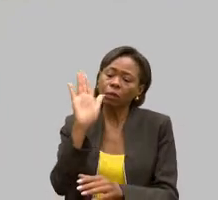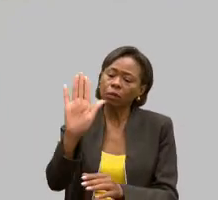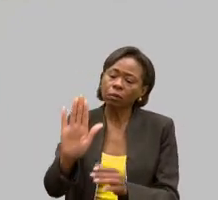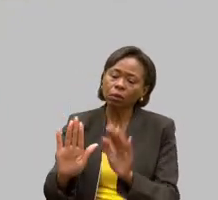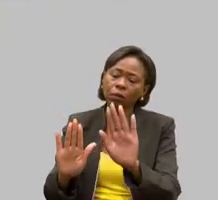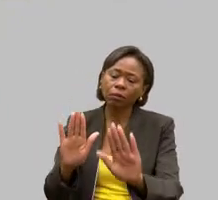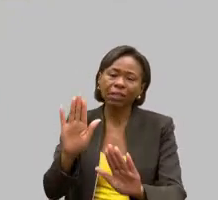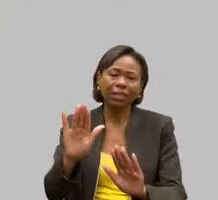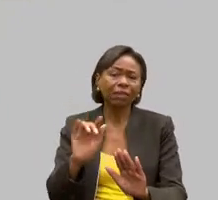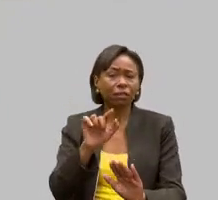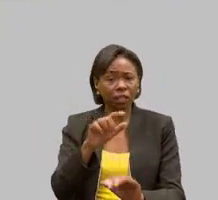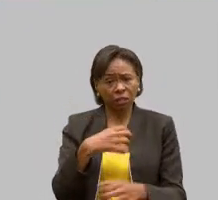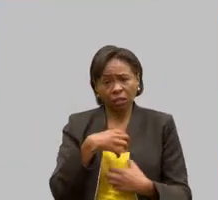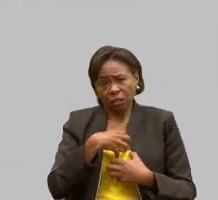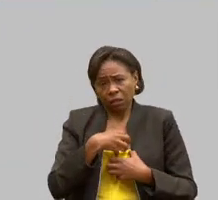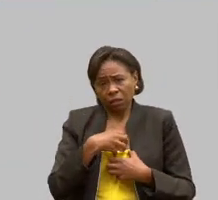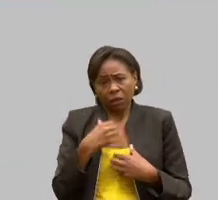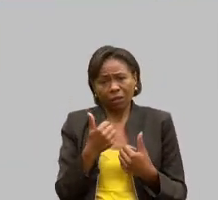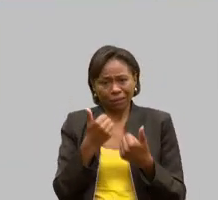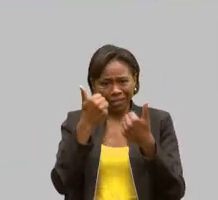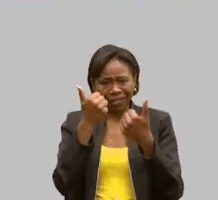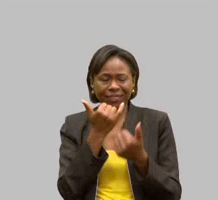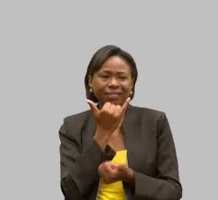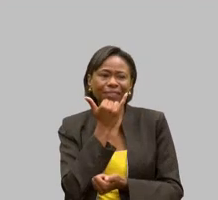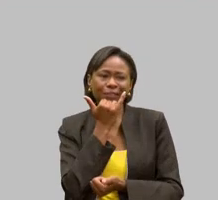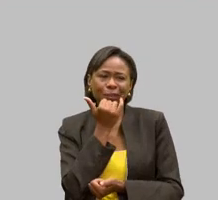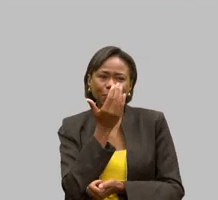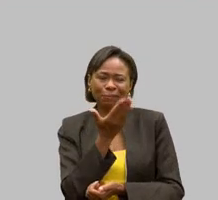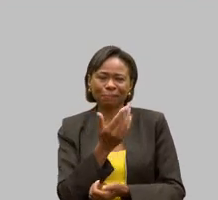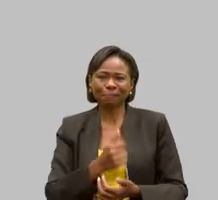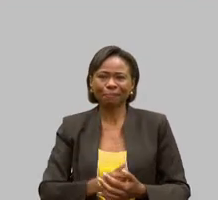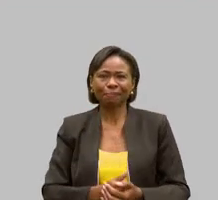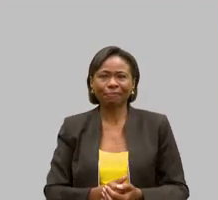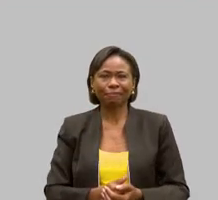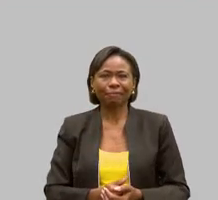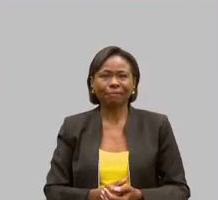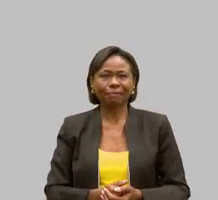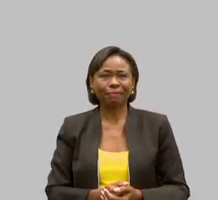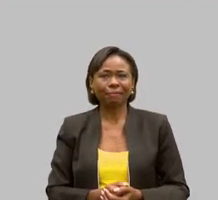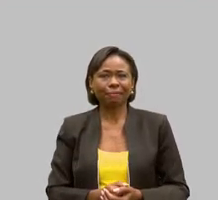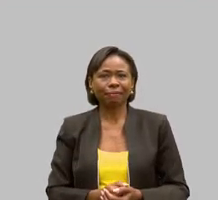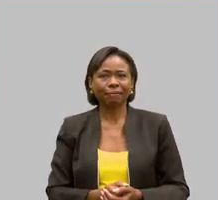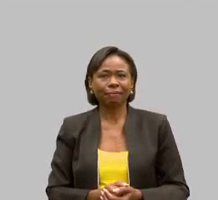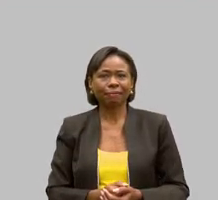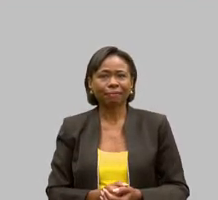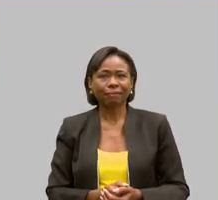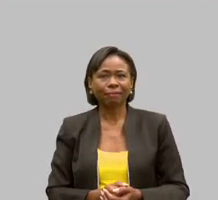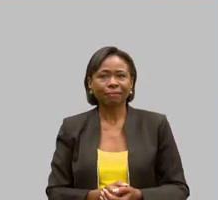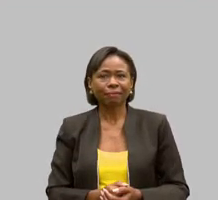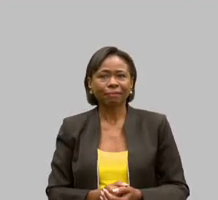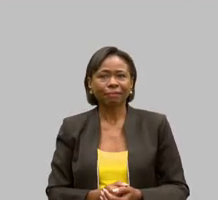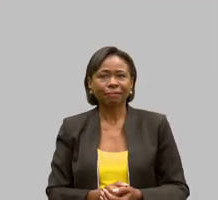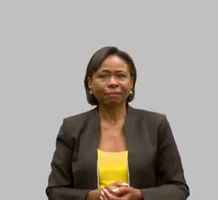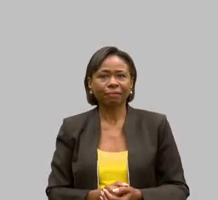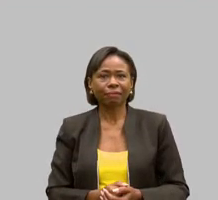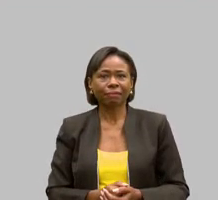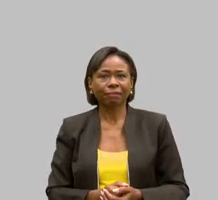Obrigado. todos. Me desculpe. Presidente, me dê, por favor, só um minuto com a Veita Wallison.